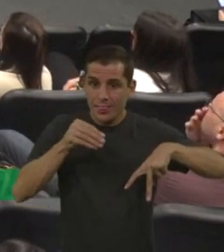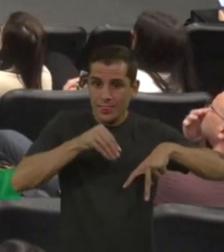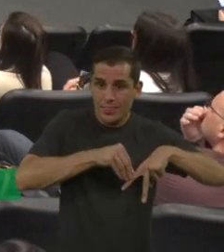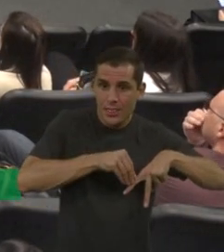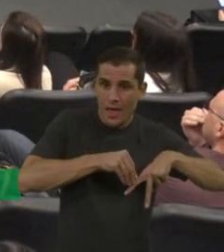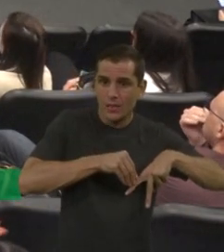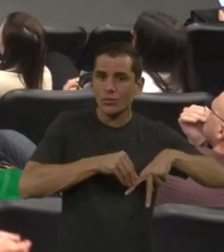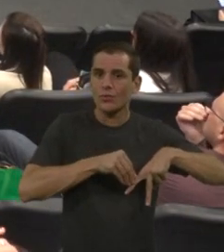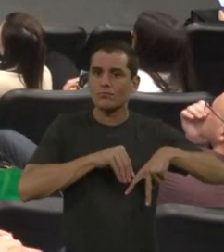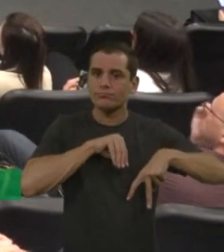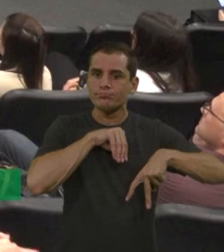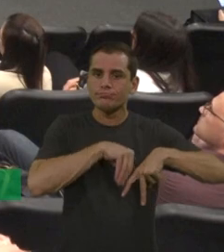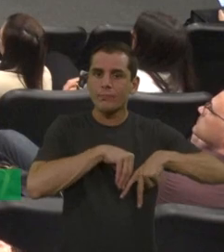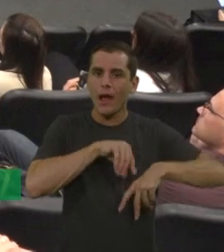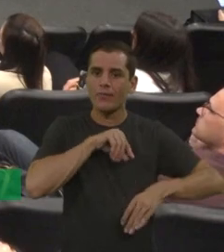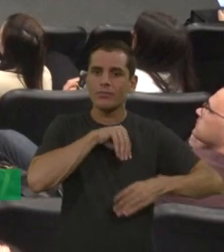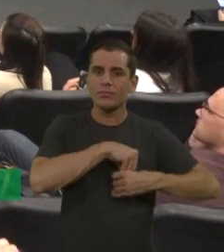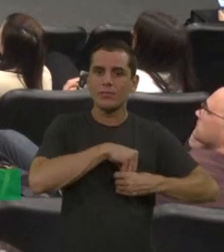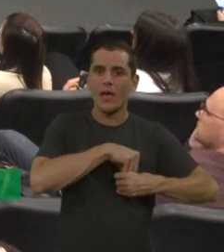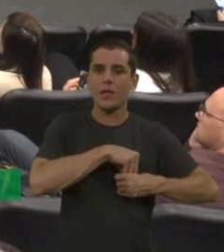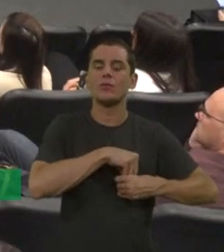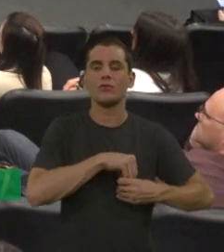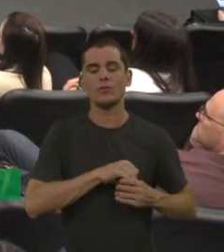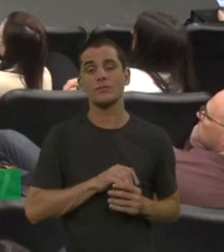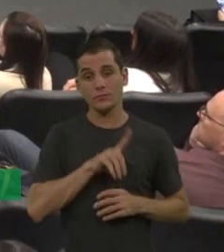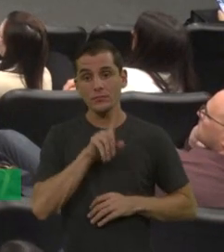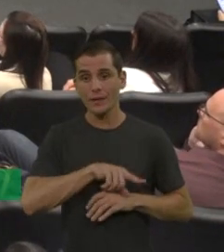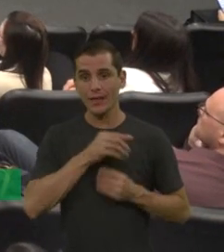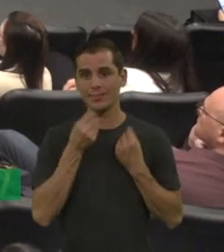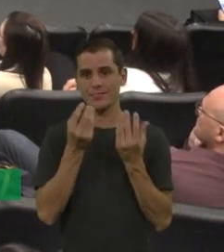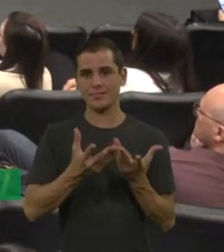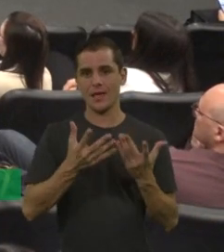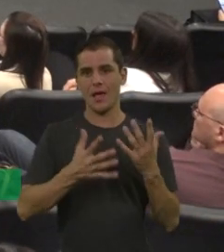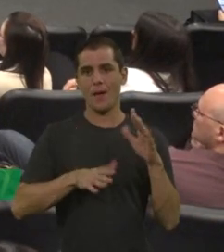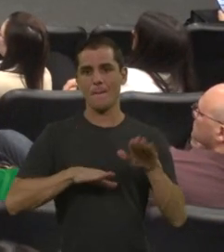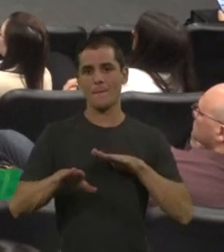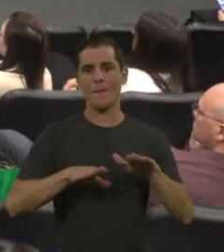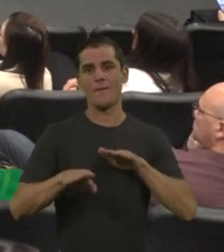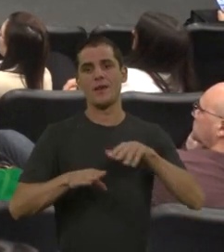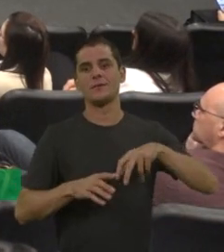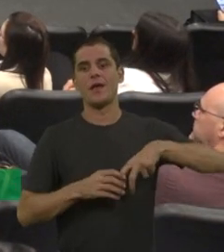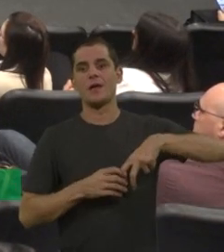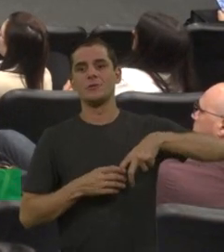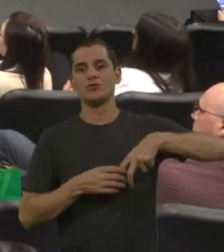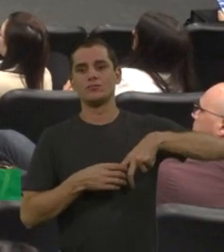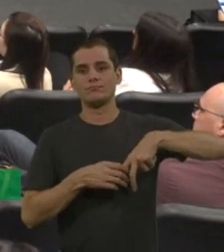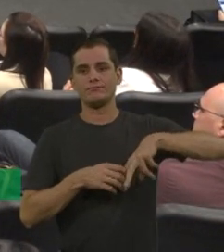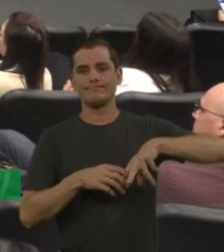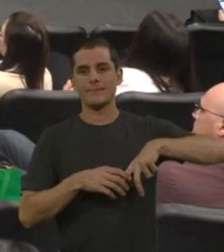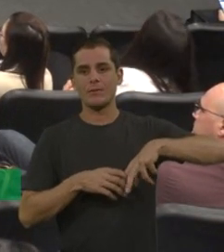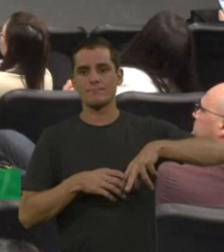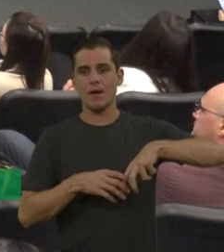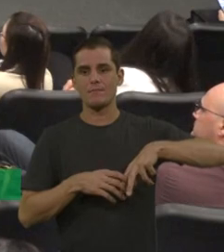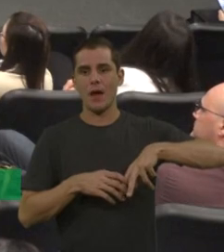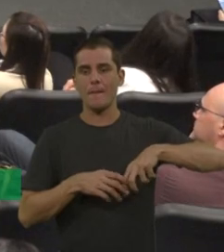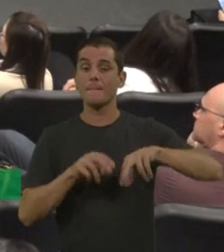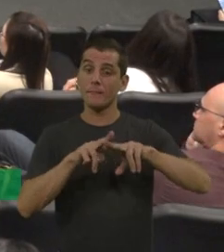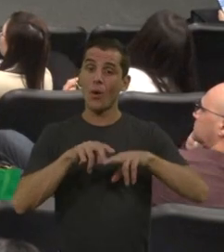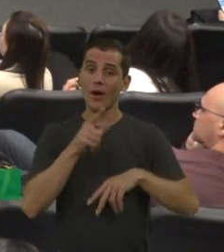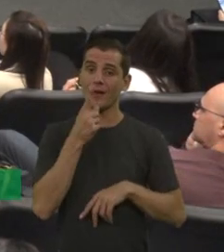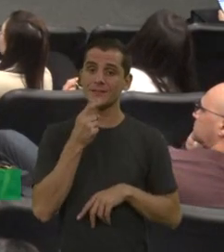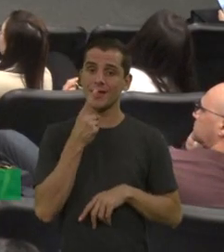também, para devolver essa mobilidade que os sangramentos crônicos e repetitivos